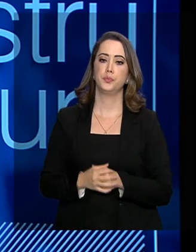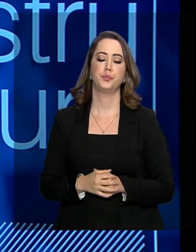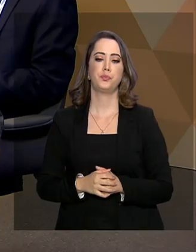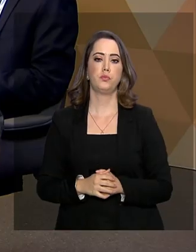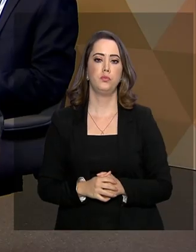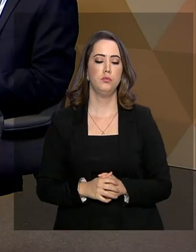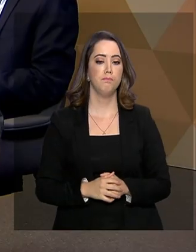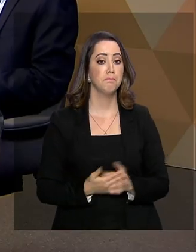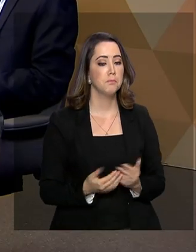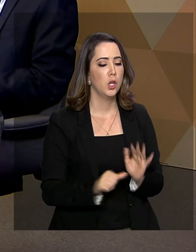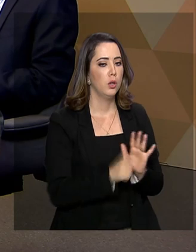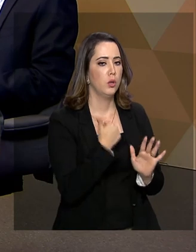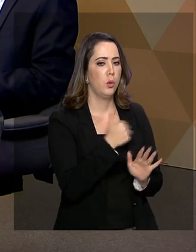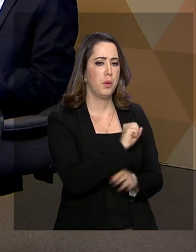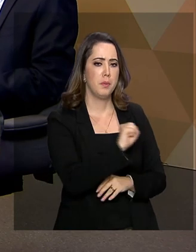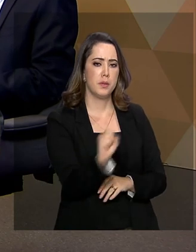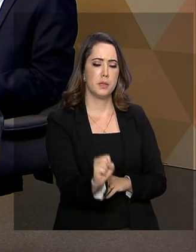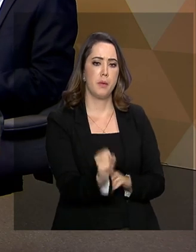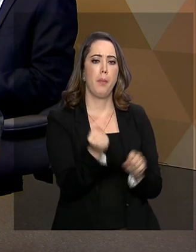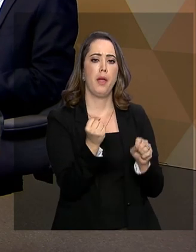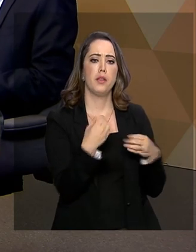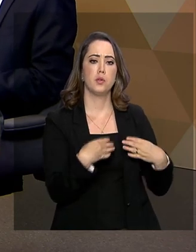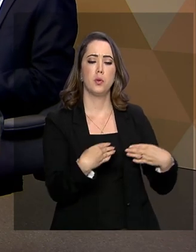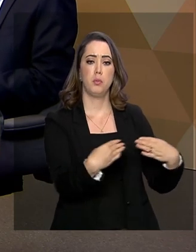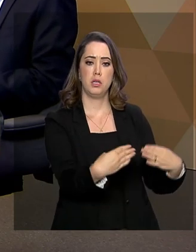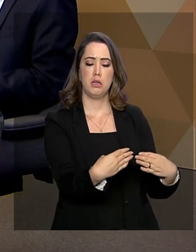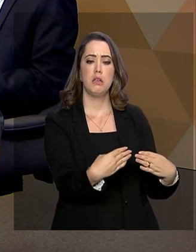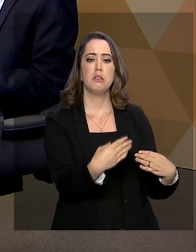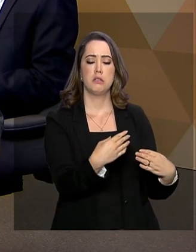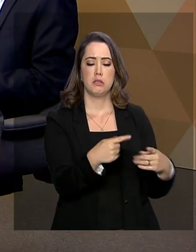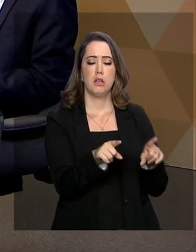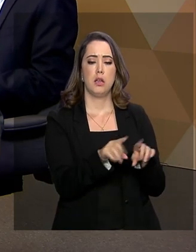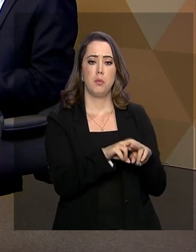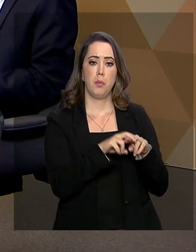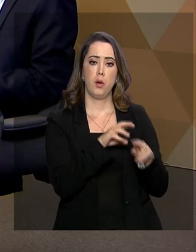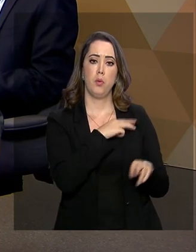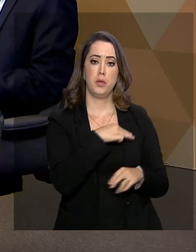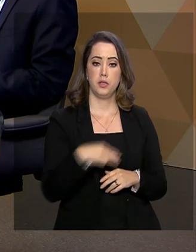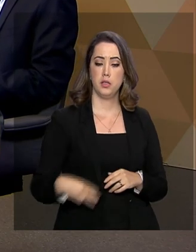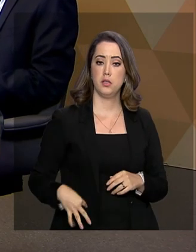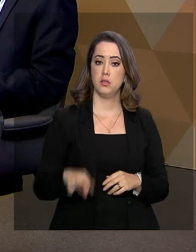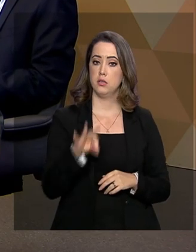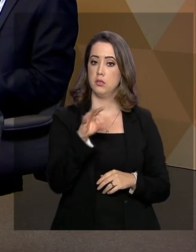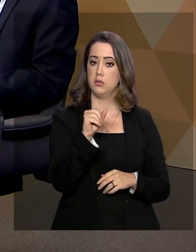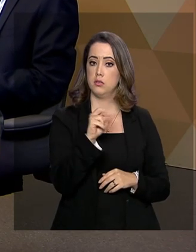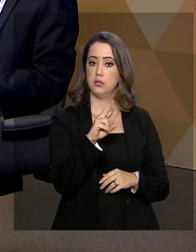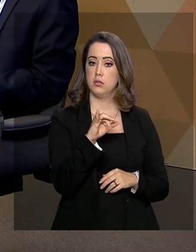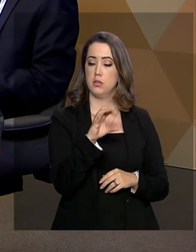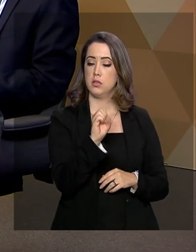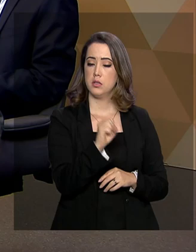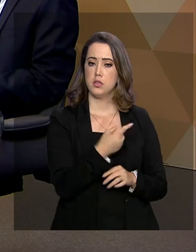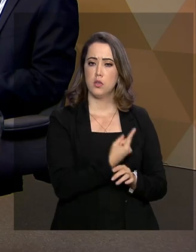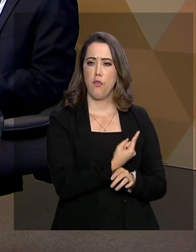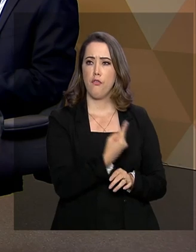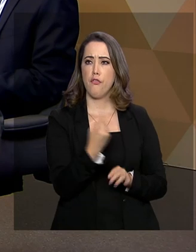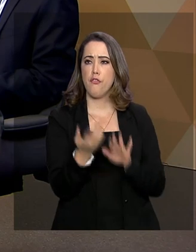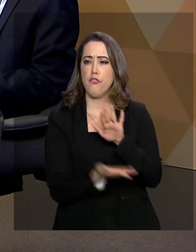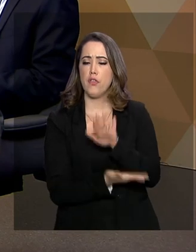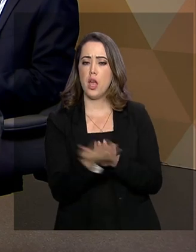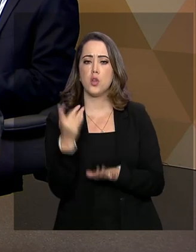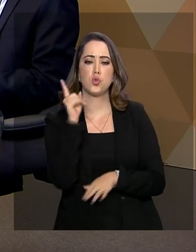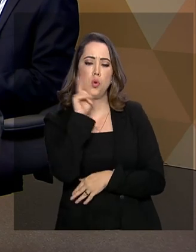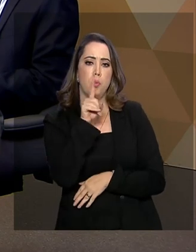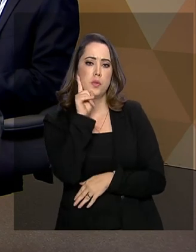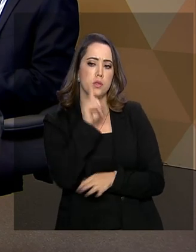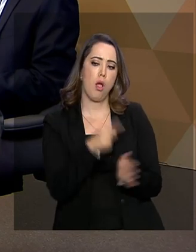o Ministério da Infraestrutura, através do ministro Aestes Gomes de Freitas, foi até os Estados Unidos e mostrou esse